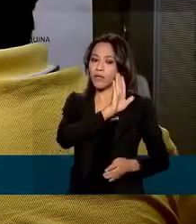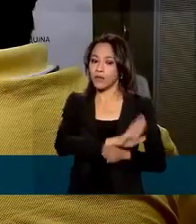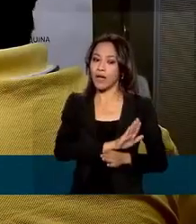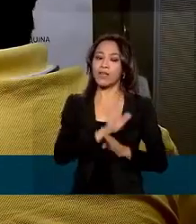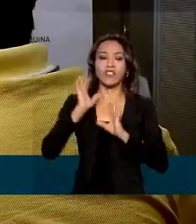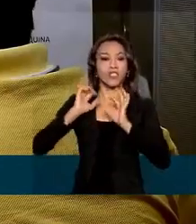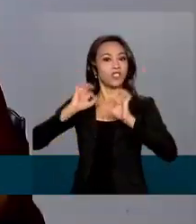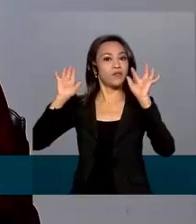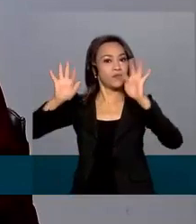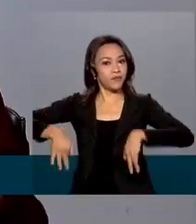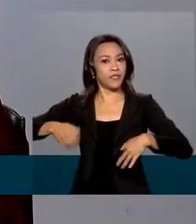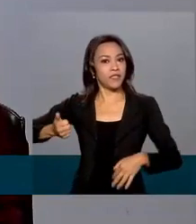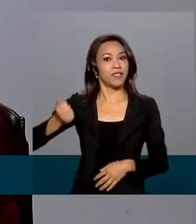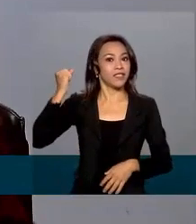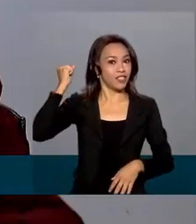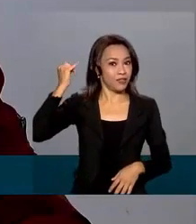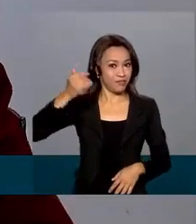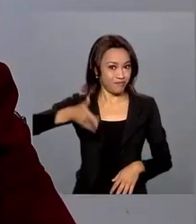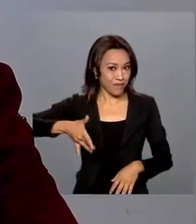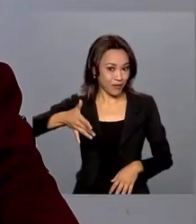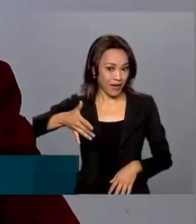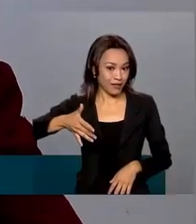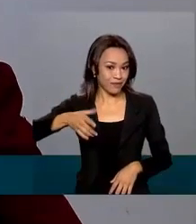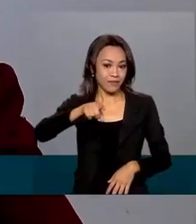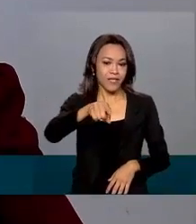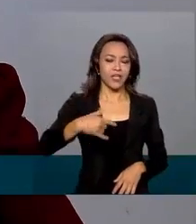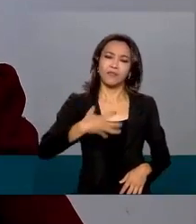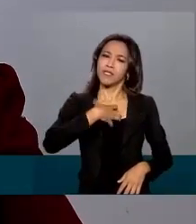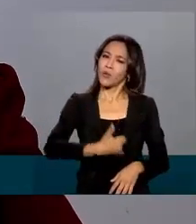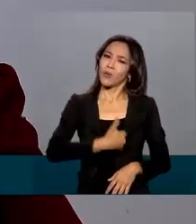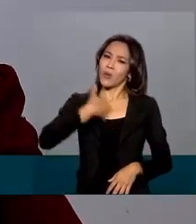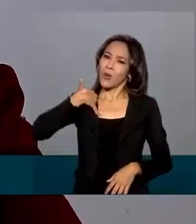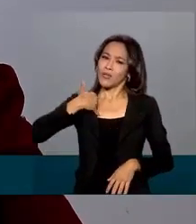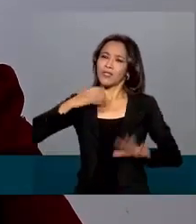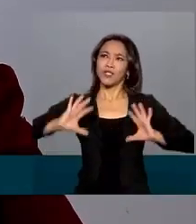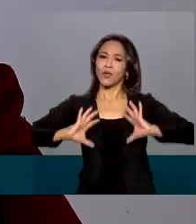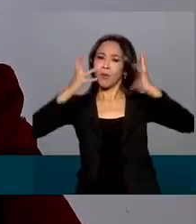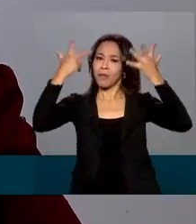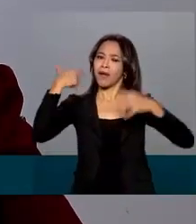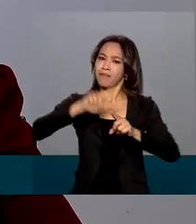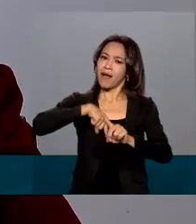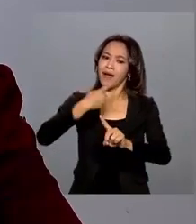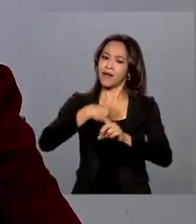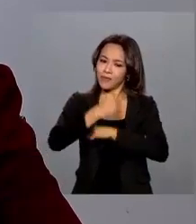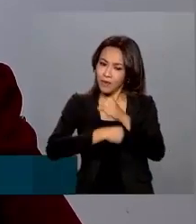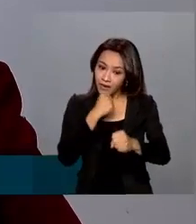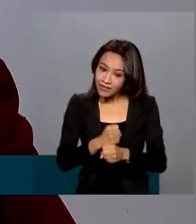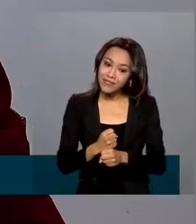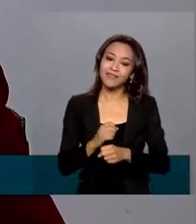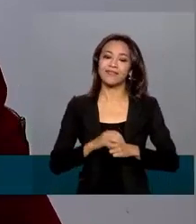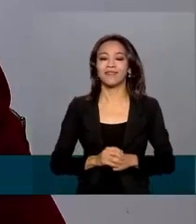só de madrugada Me sinto orgulhosa de estar podendo falar aqui, de comemorar mais um ano do Diário Oficial da União